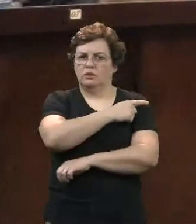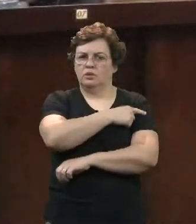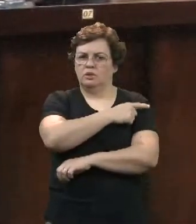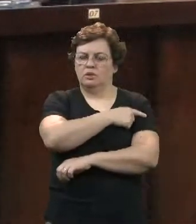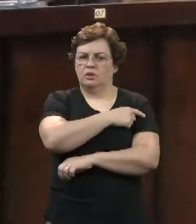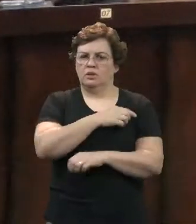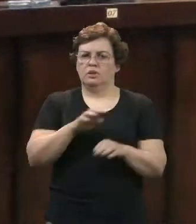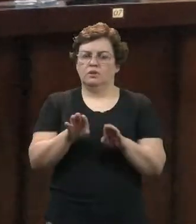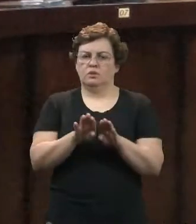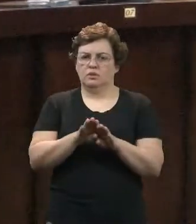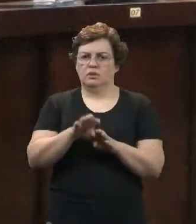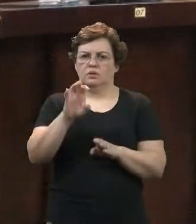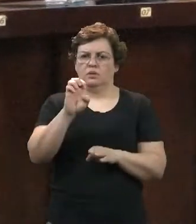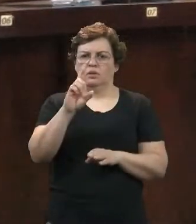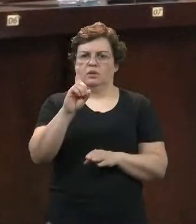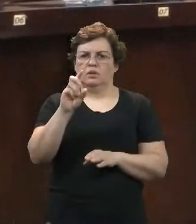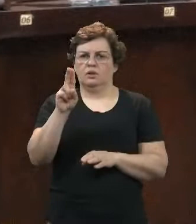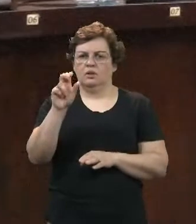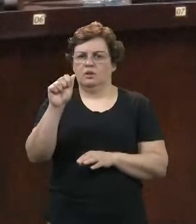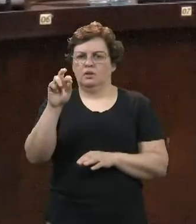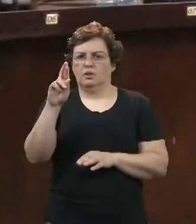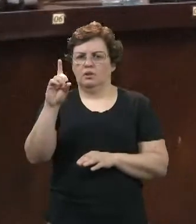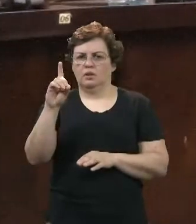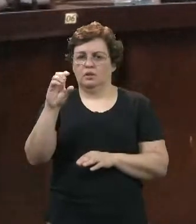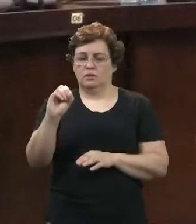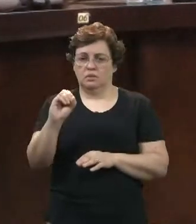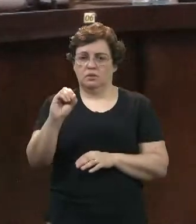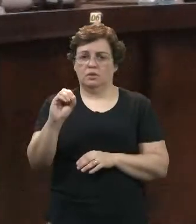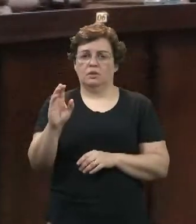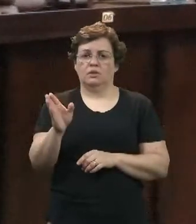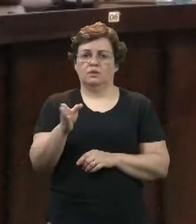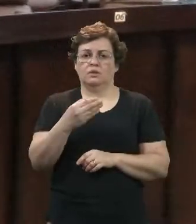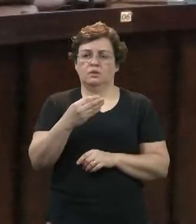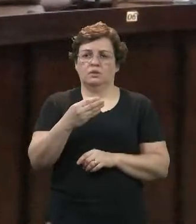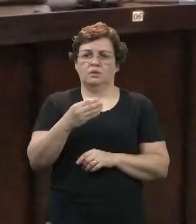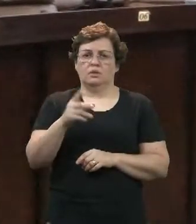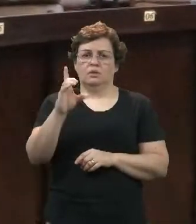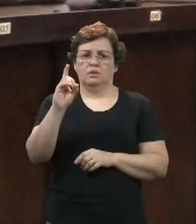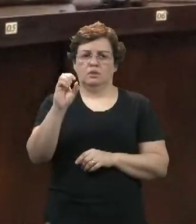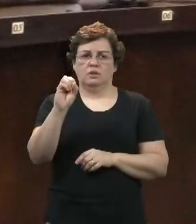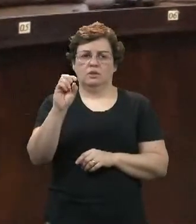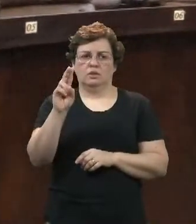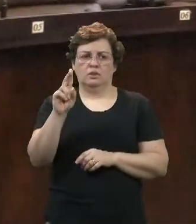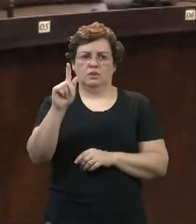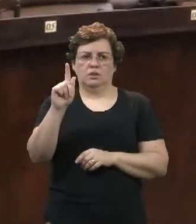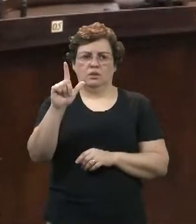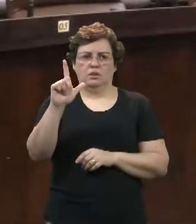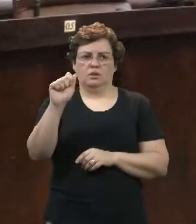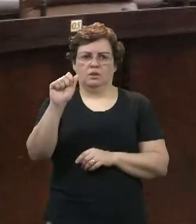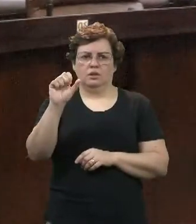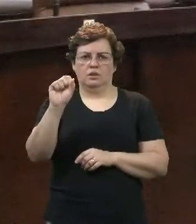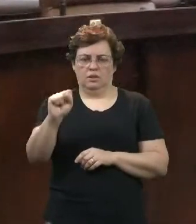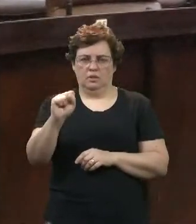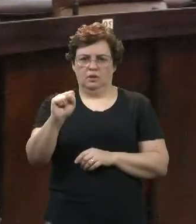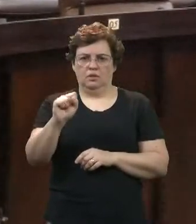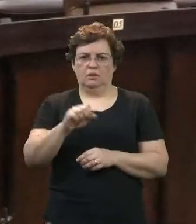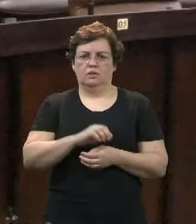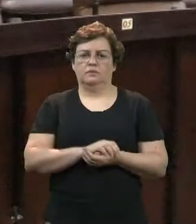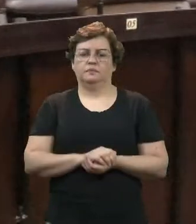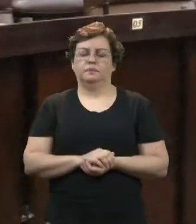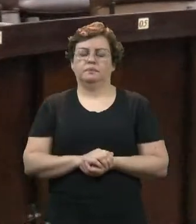Eduardo Rafael dos Santos, fogo, gerente-pessoa física. E Sr. Douglas de Santos Moreno, assessor de crédito